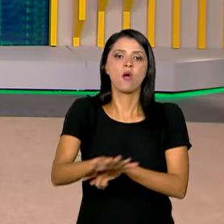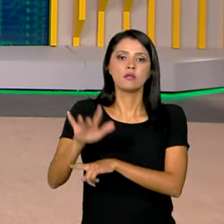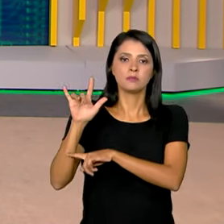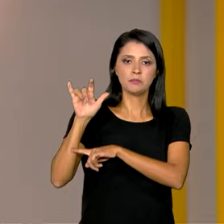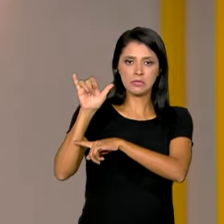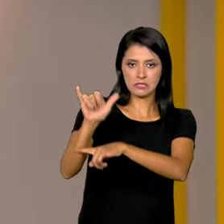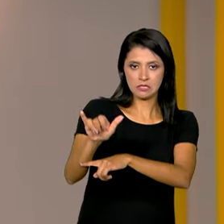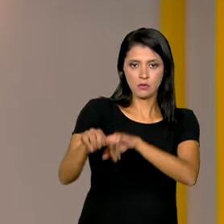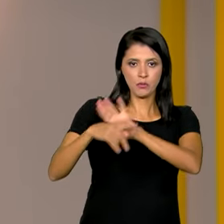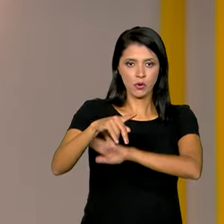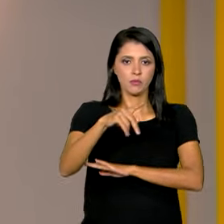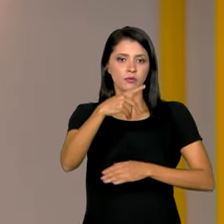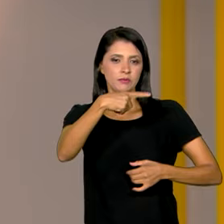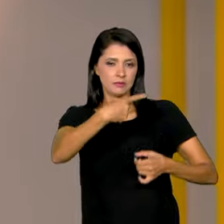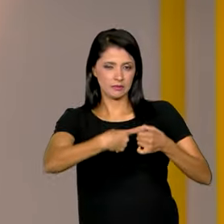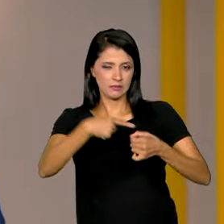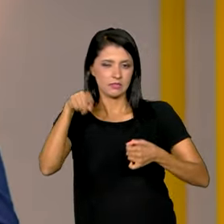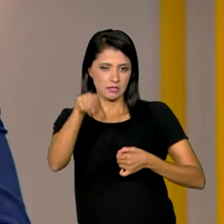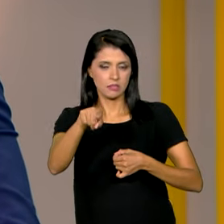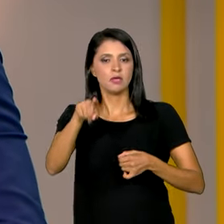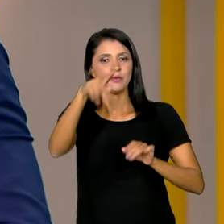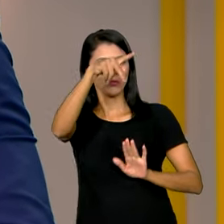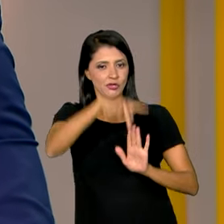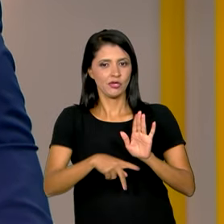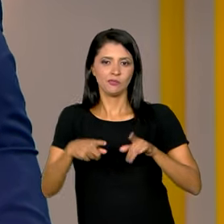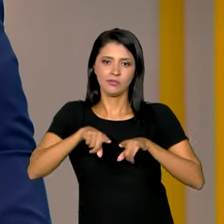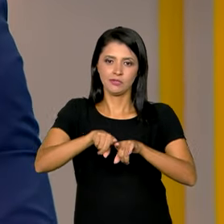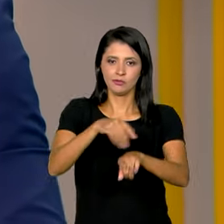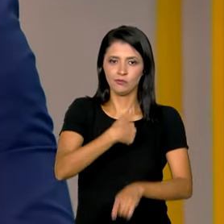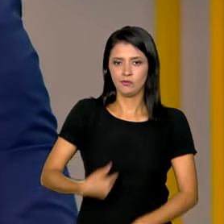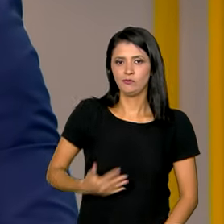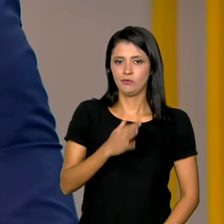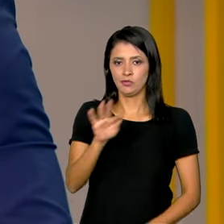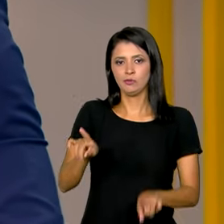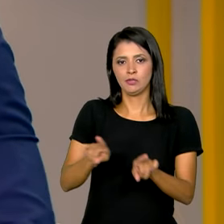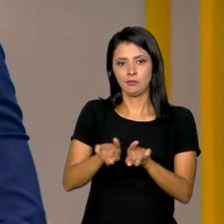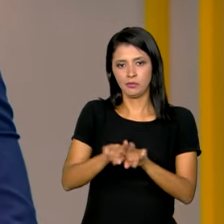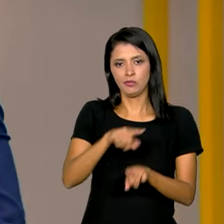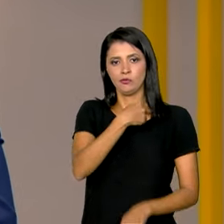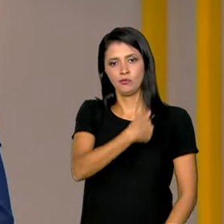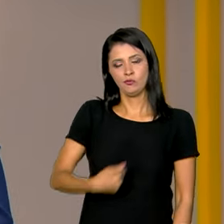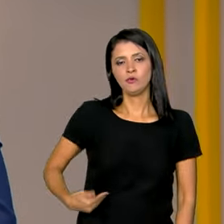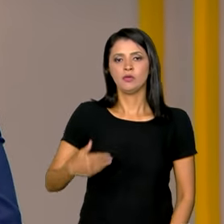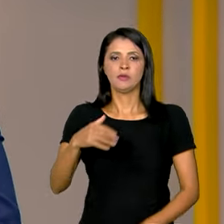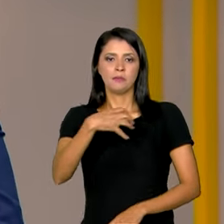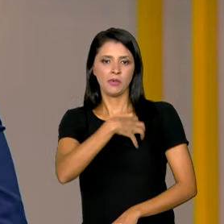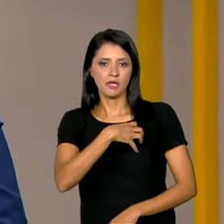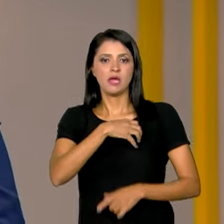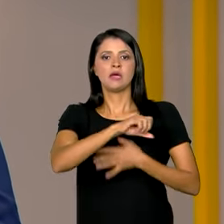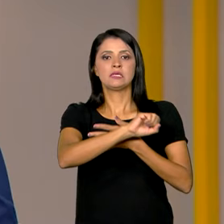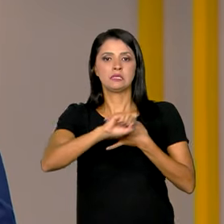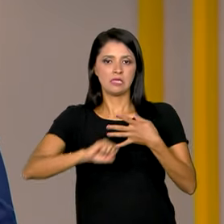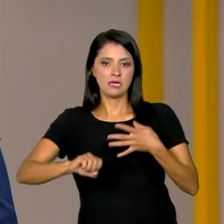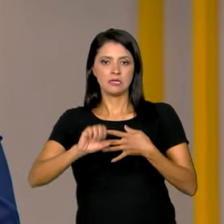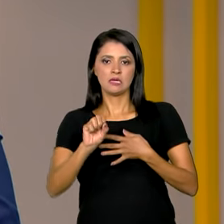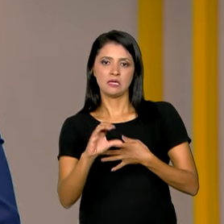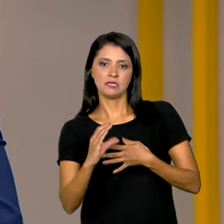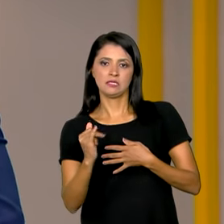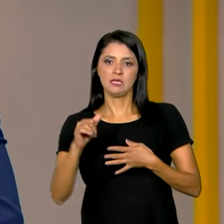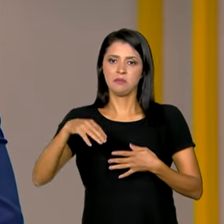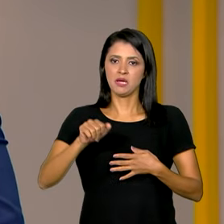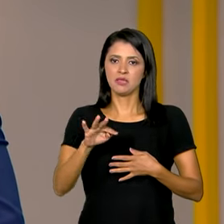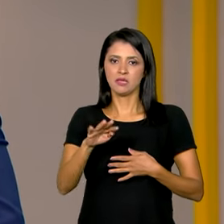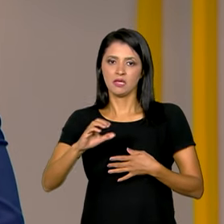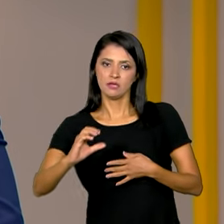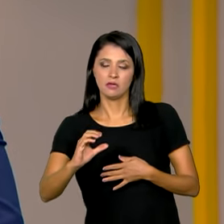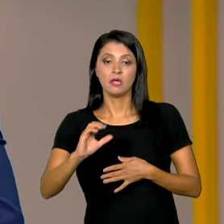cidade. O projeto é uma parceria dos governos federal e da Bahia com o SENAI CLICIMATEC e tem